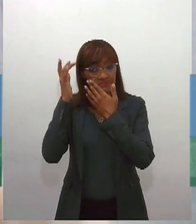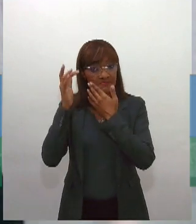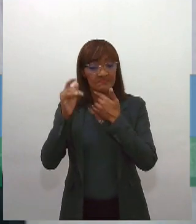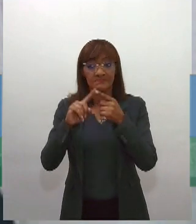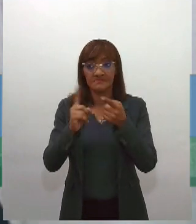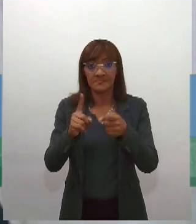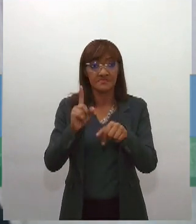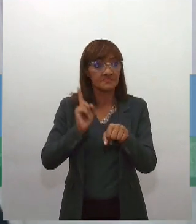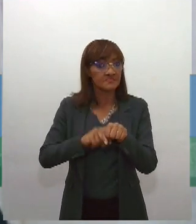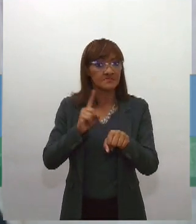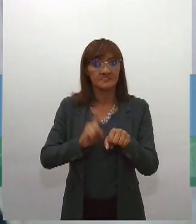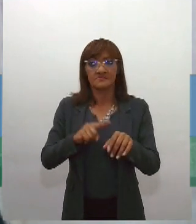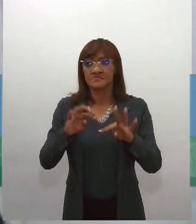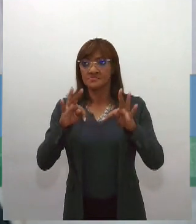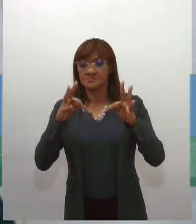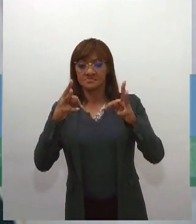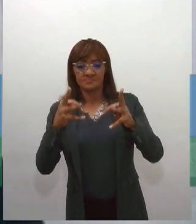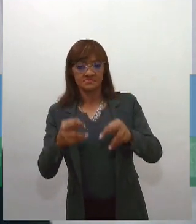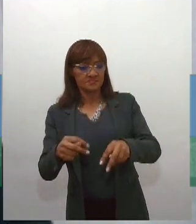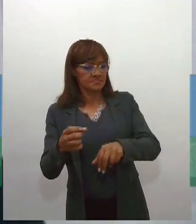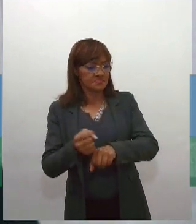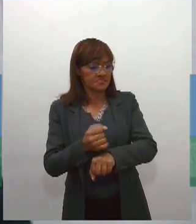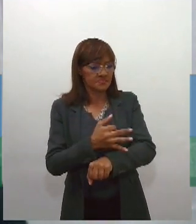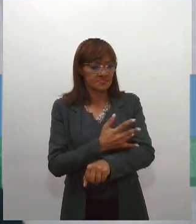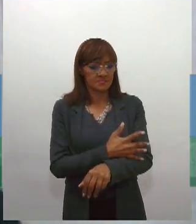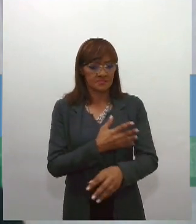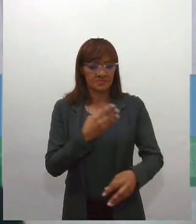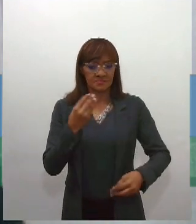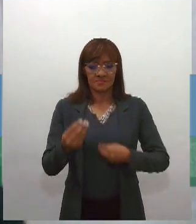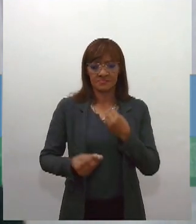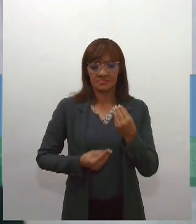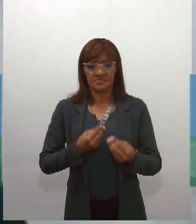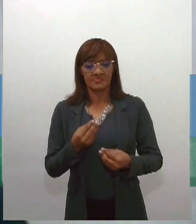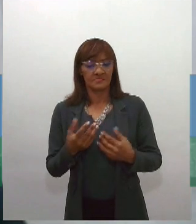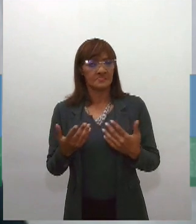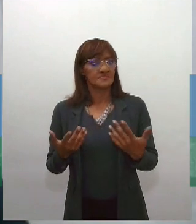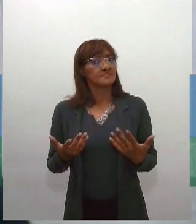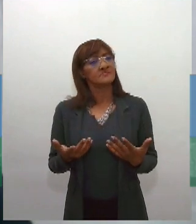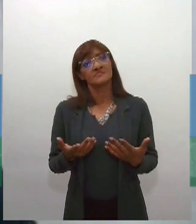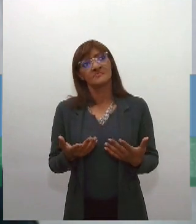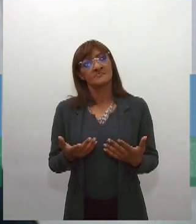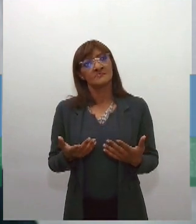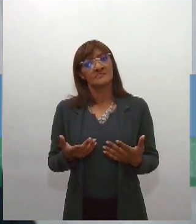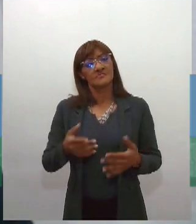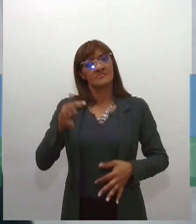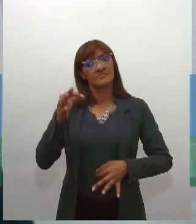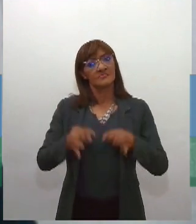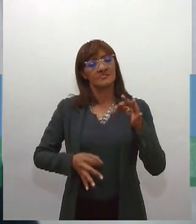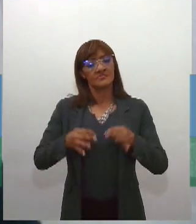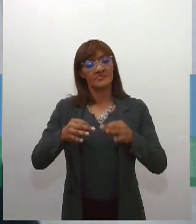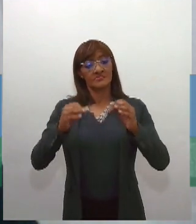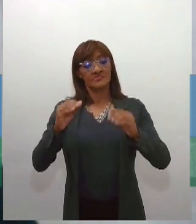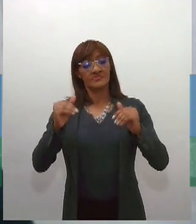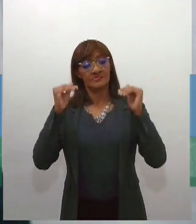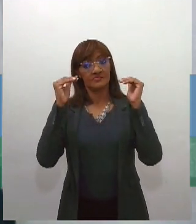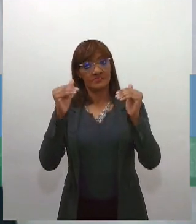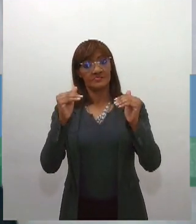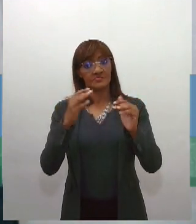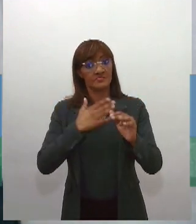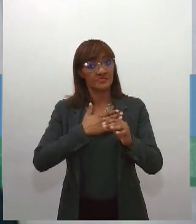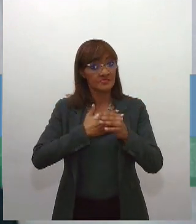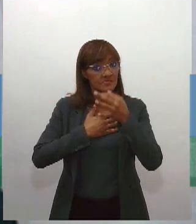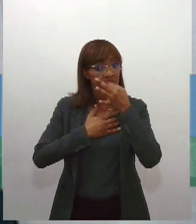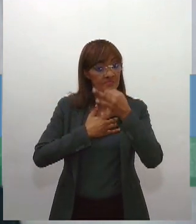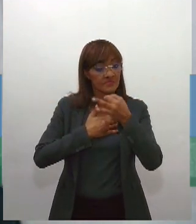de um movimento de backlash em relação ao Supremo Tribunal Federal, essa é minha opinião muito clara, porque os